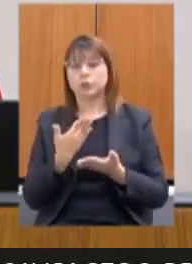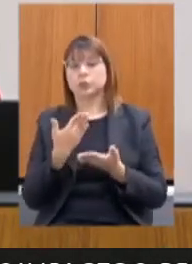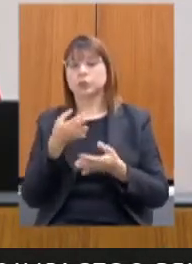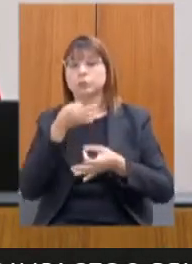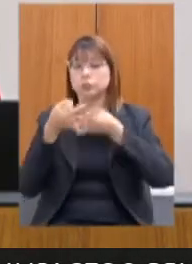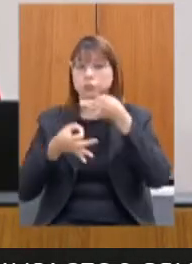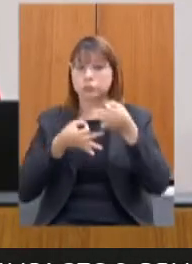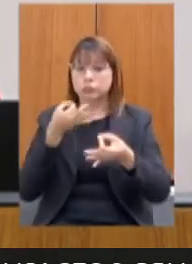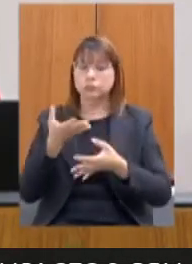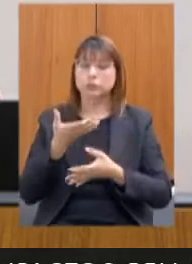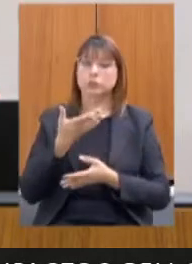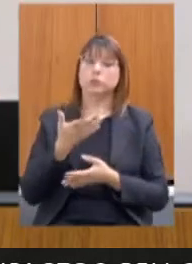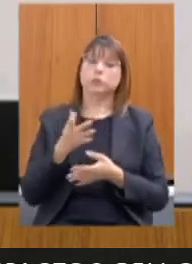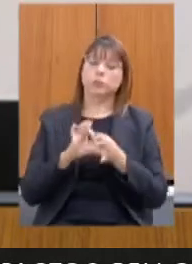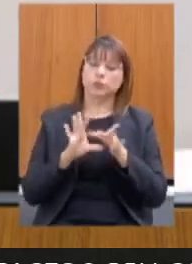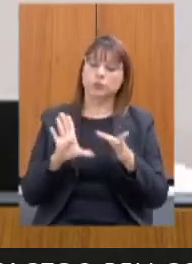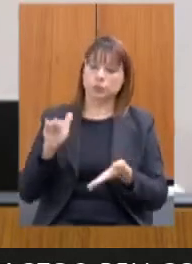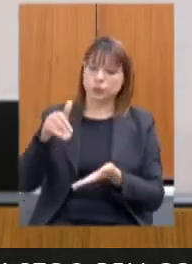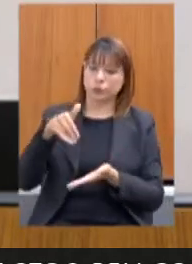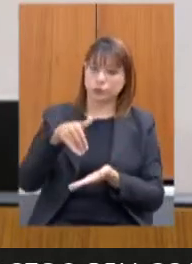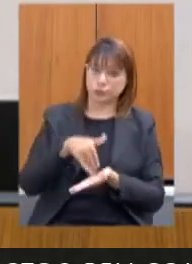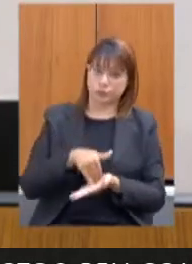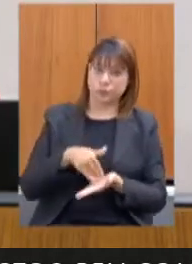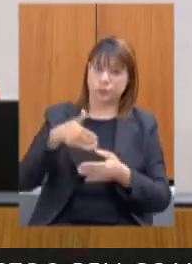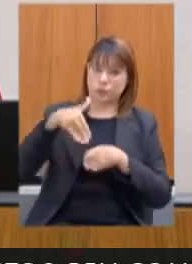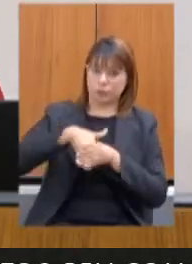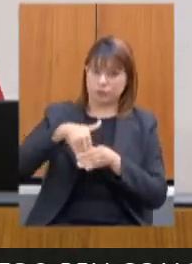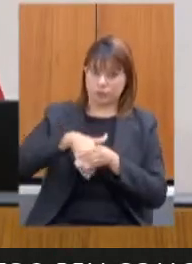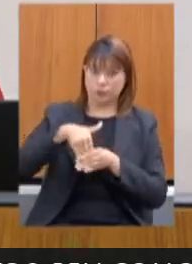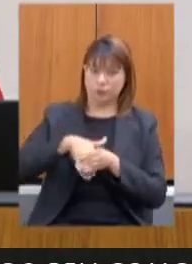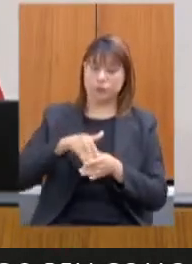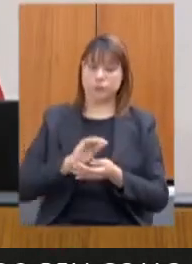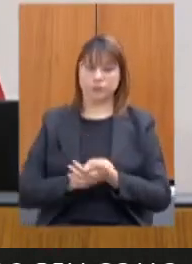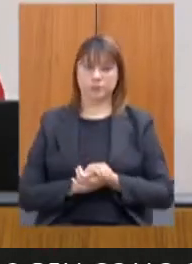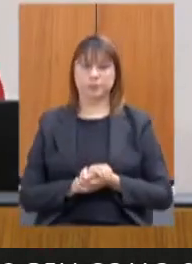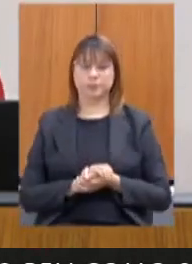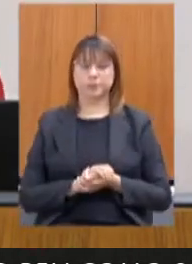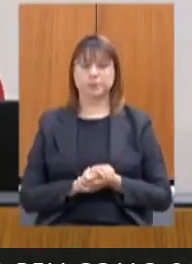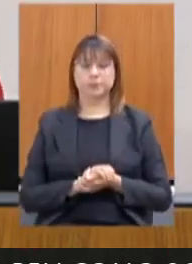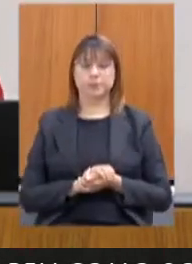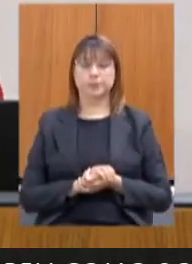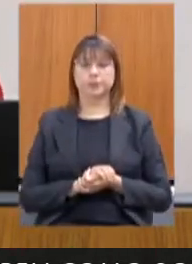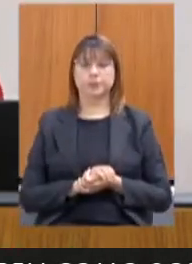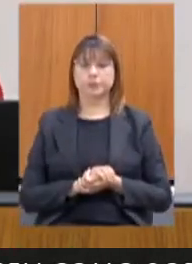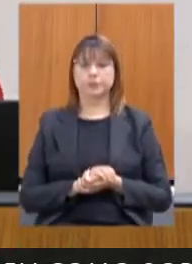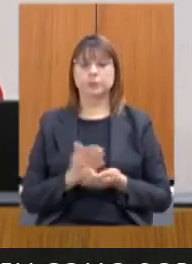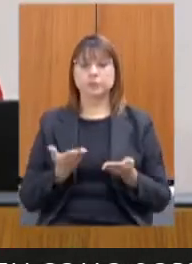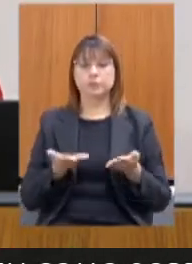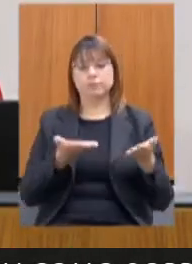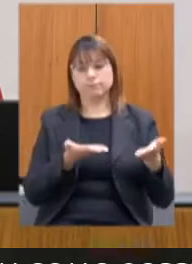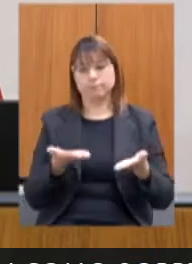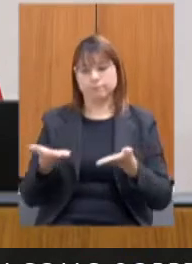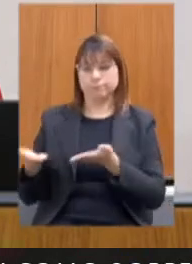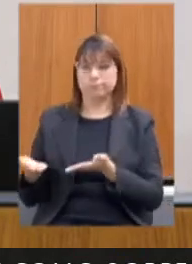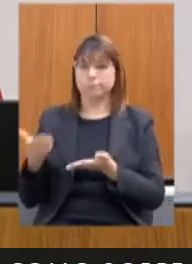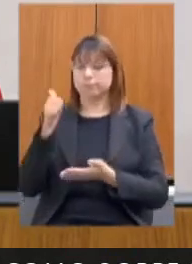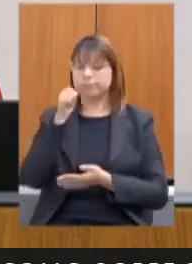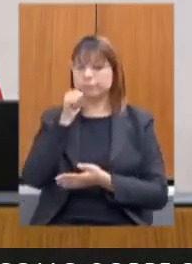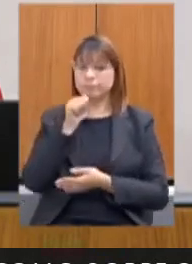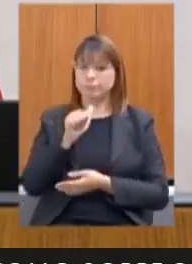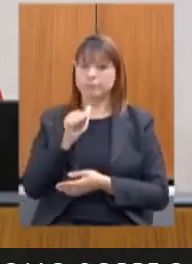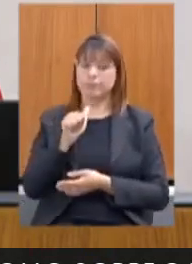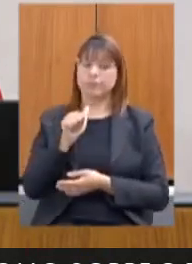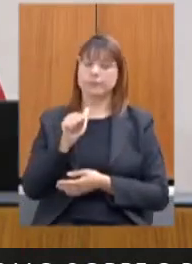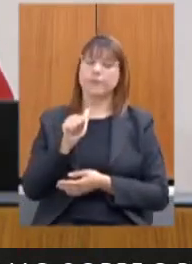que serão deliberados ao final desta reunião. Passo, então, a palavra para a excelentíssima